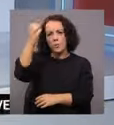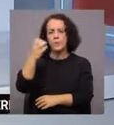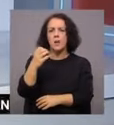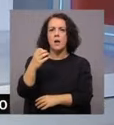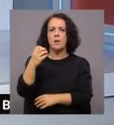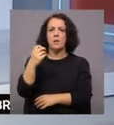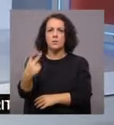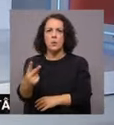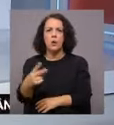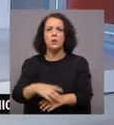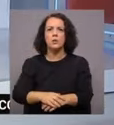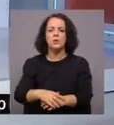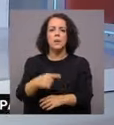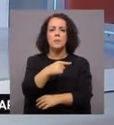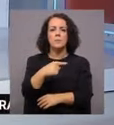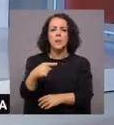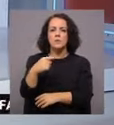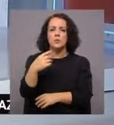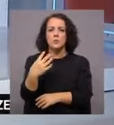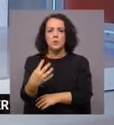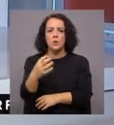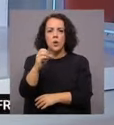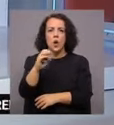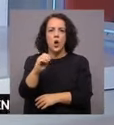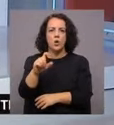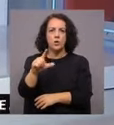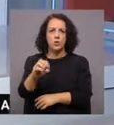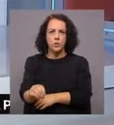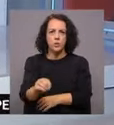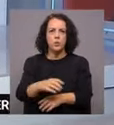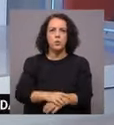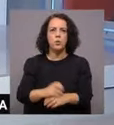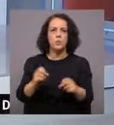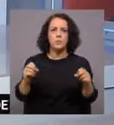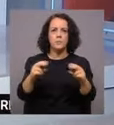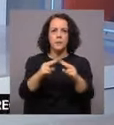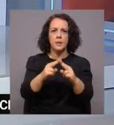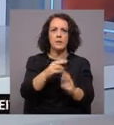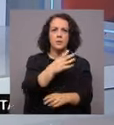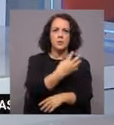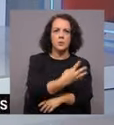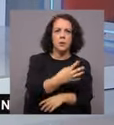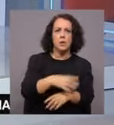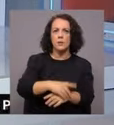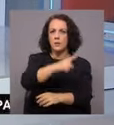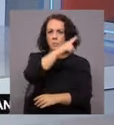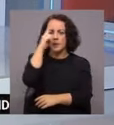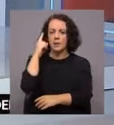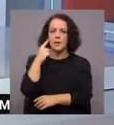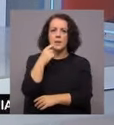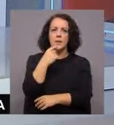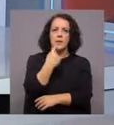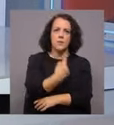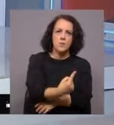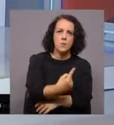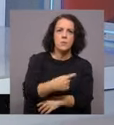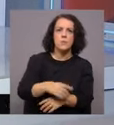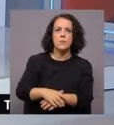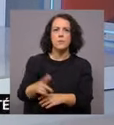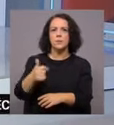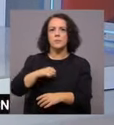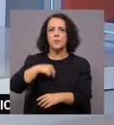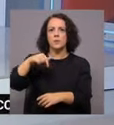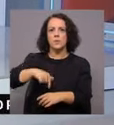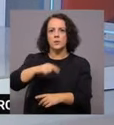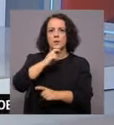menos 4 para Oslo, 2 para Londres, 4 para Paris, 1 para Madrid, e para a Espanha está emitido o aviso vermelho de queda de neve para o